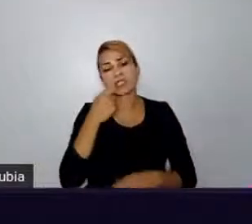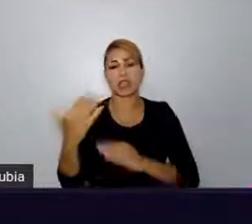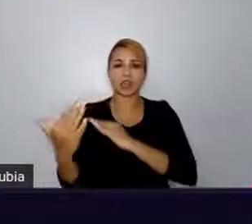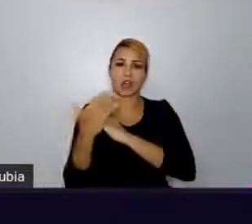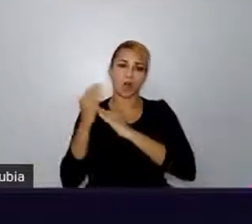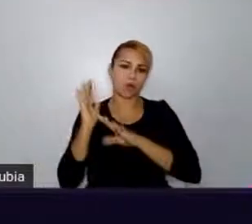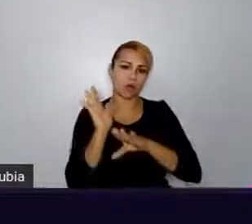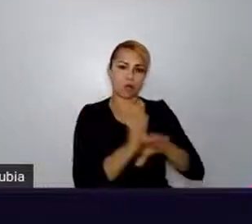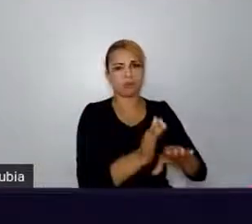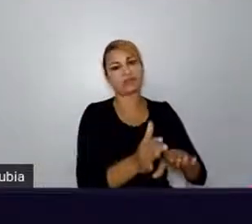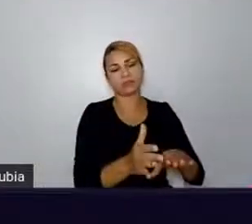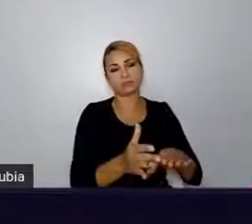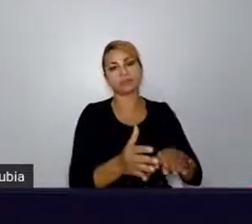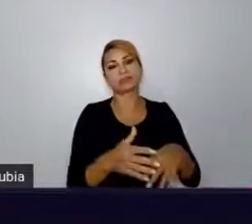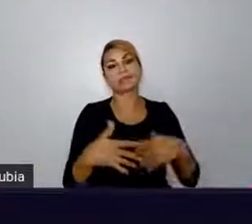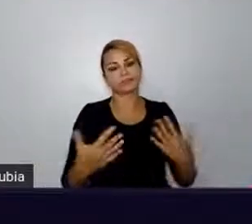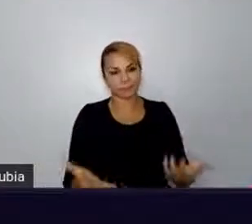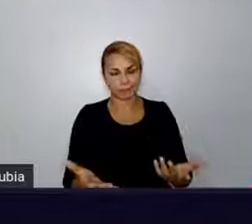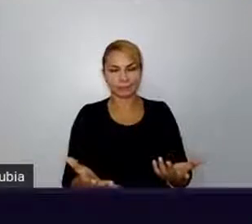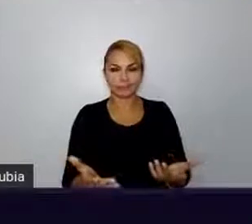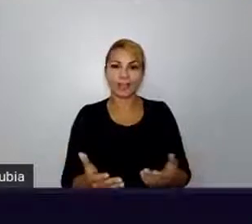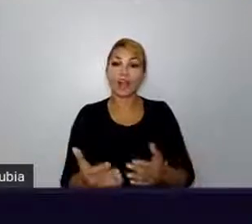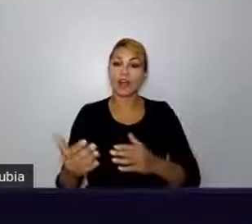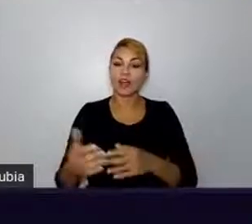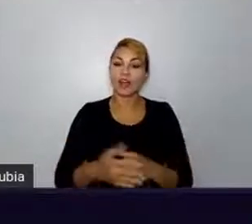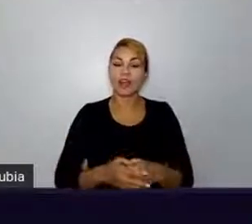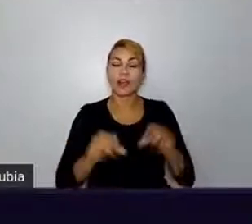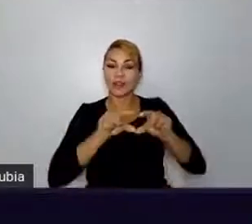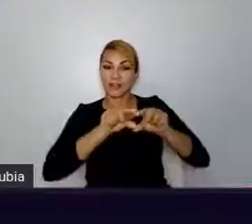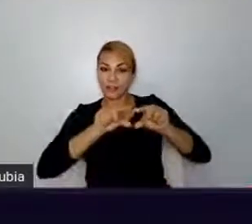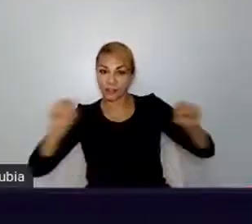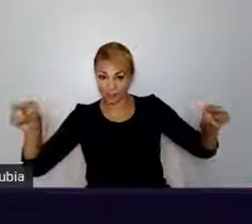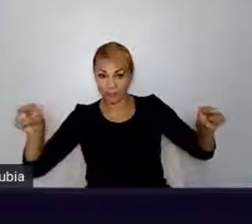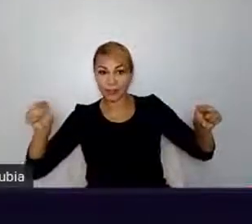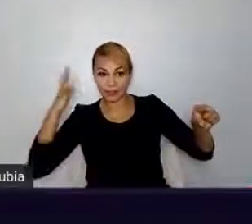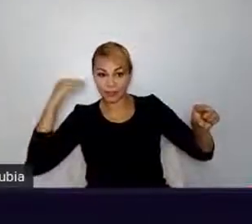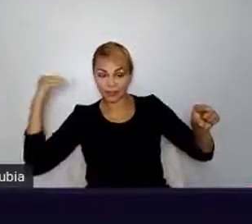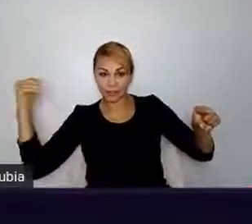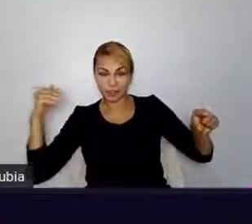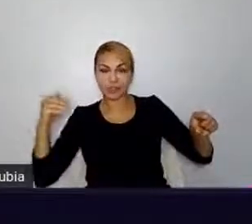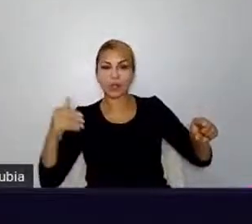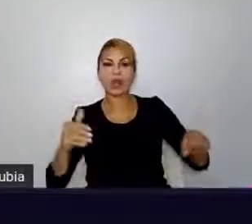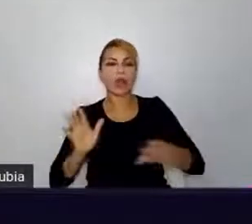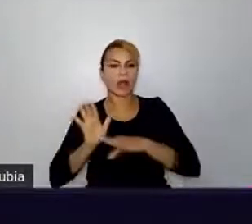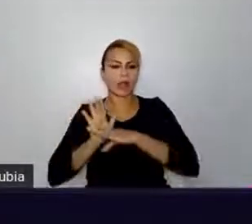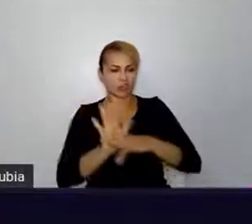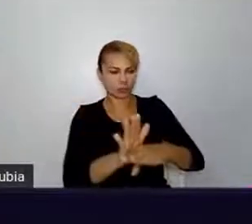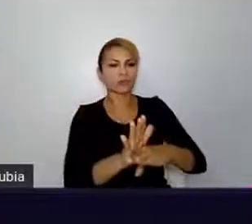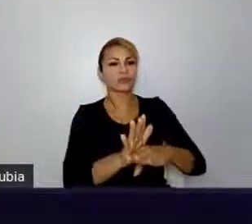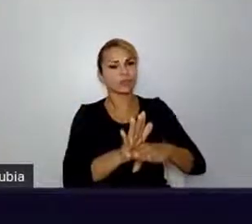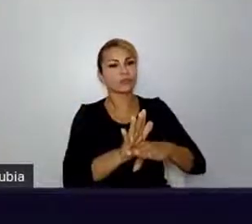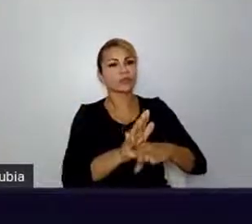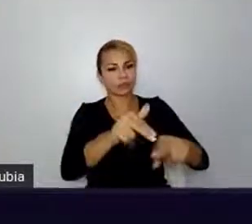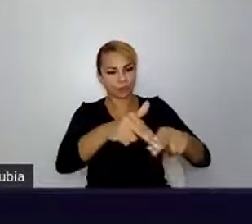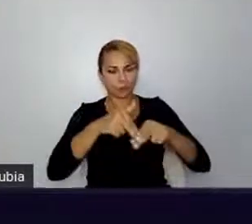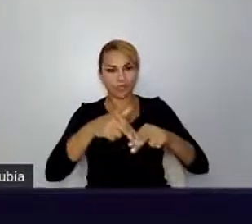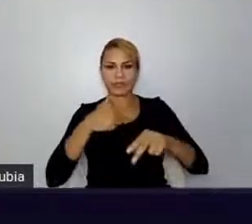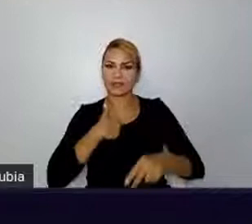Colaboram, logo existam. Nós precisamos colaborar para existir, para sobreviver, para brilhar.